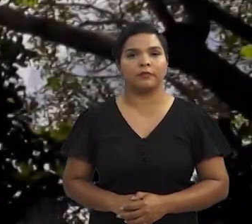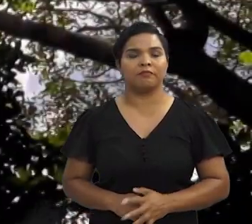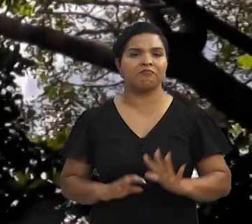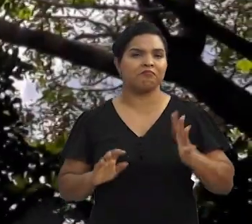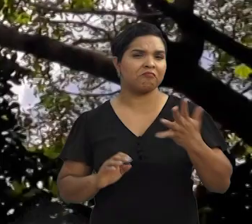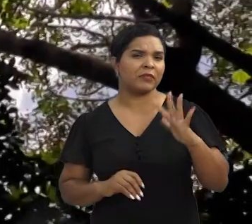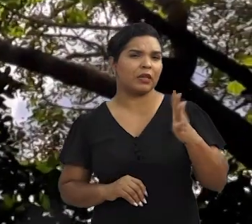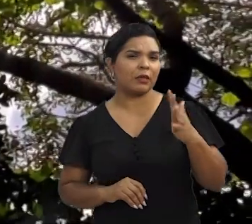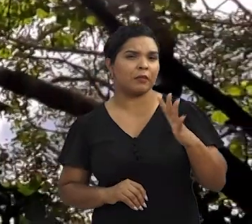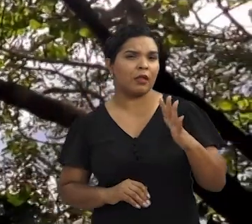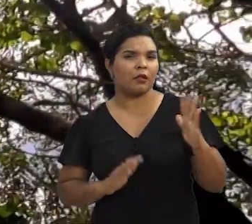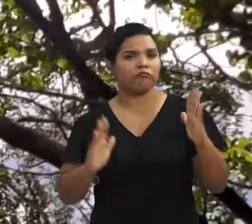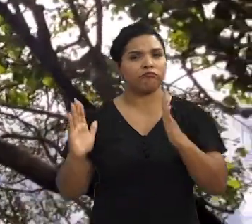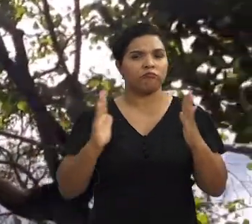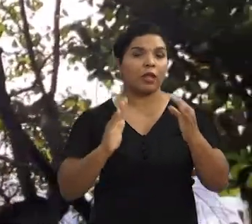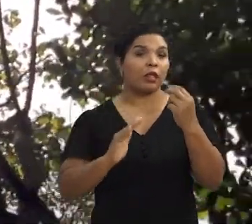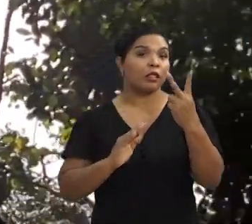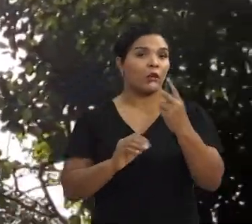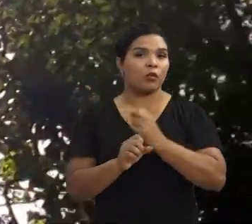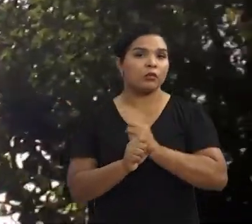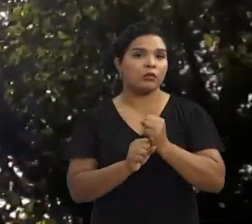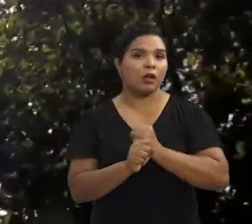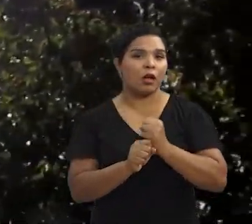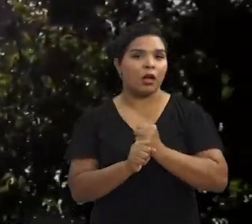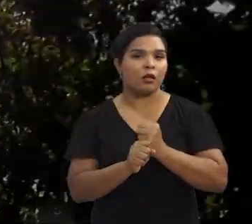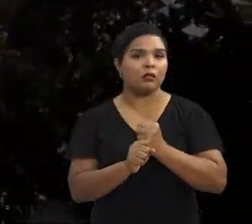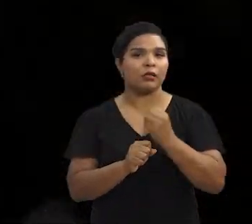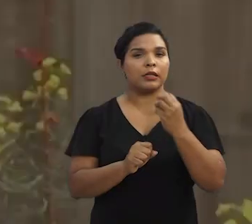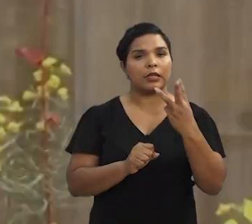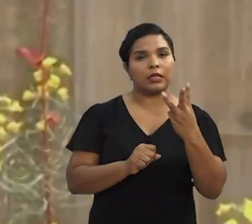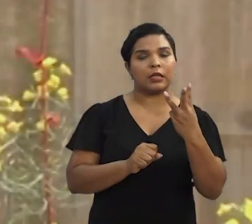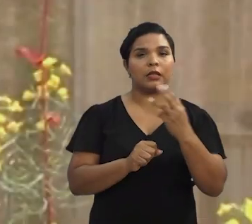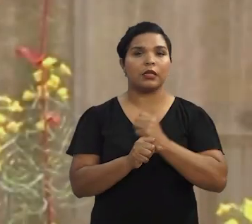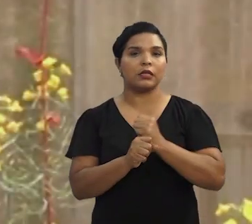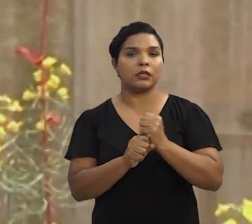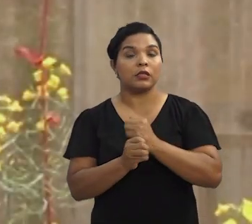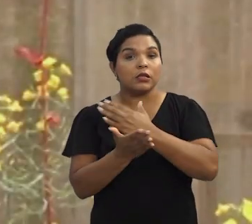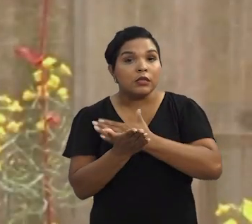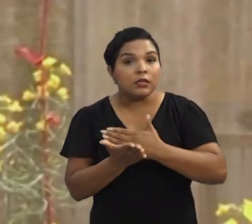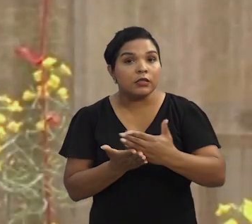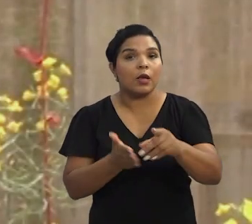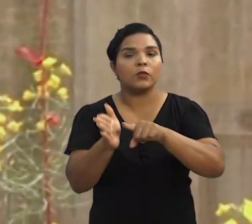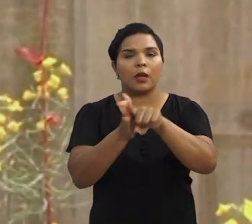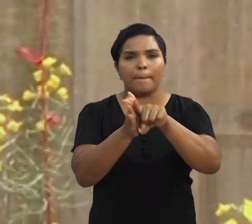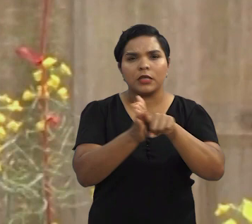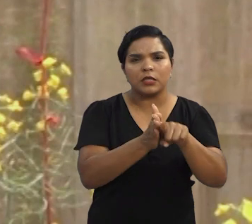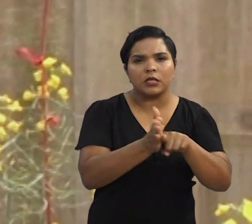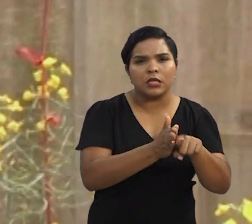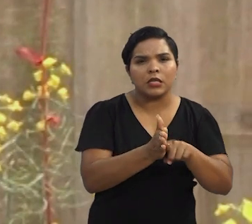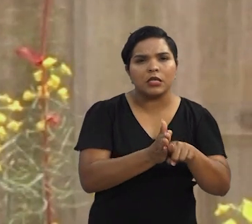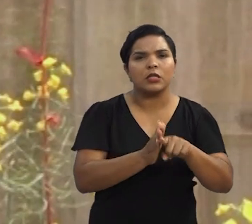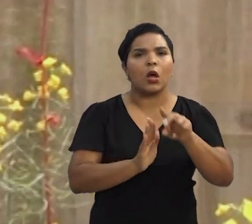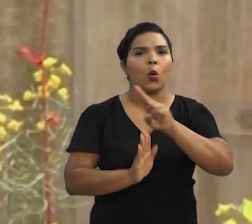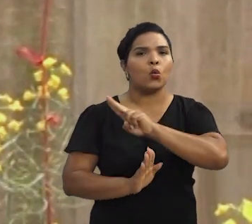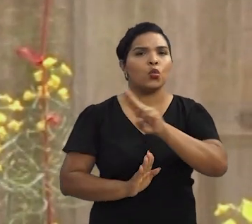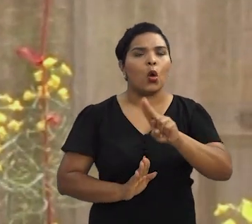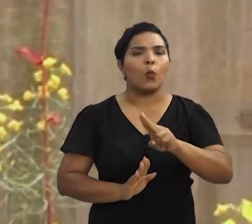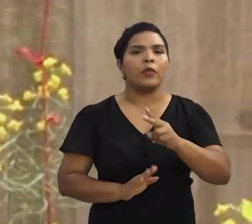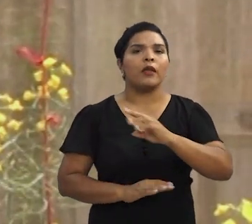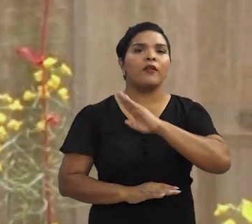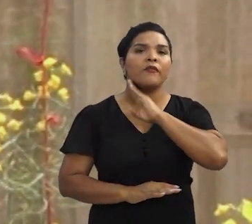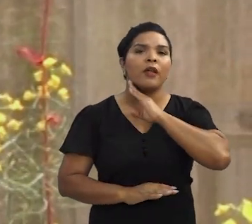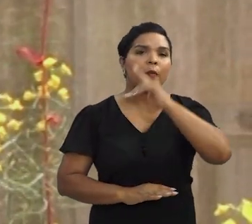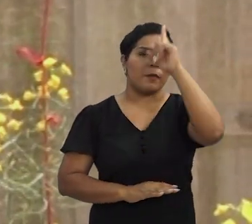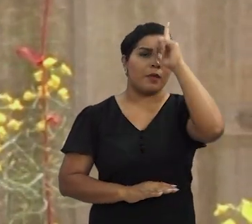Há cerca de dois anos, dois a três anos, nós iniciamos uma pesquisa chamada